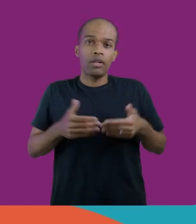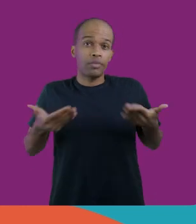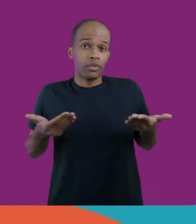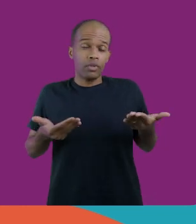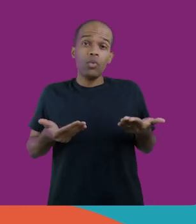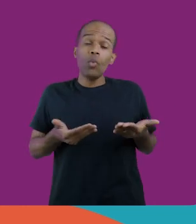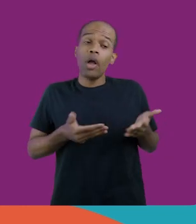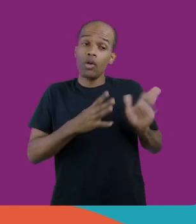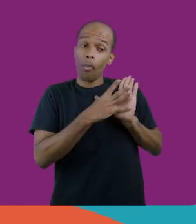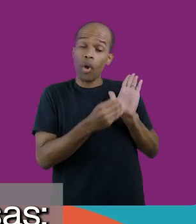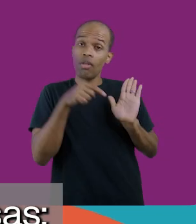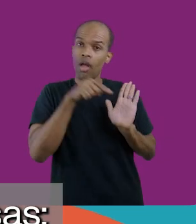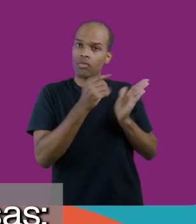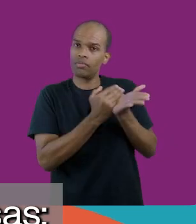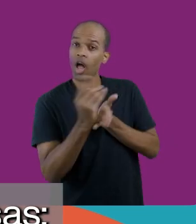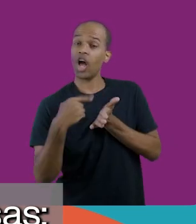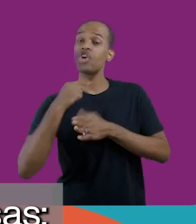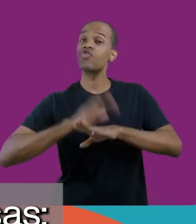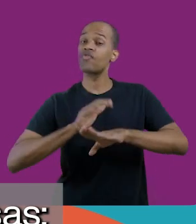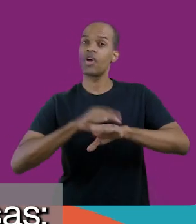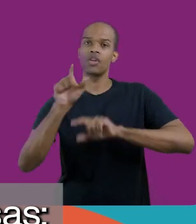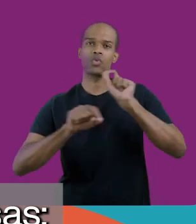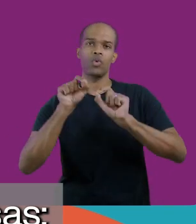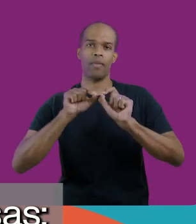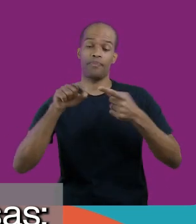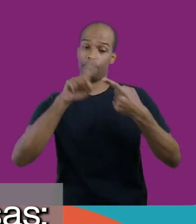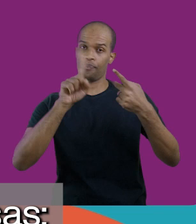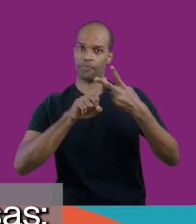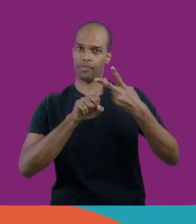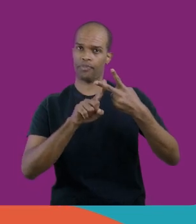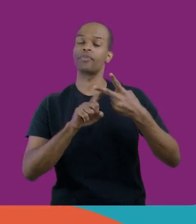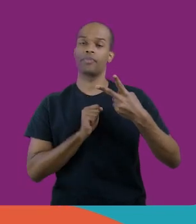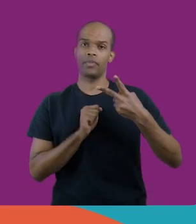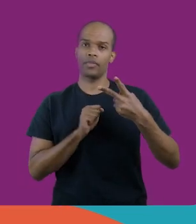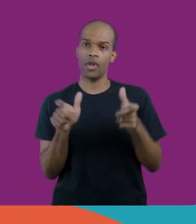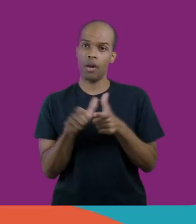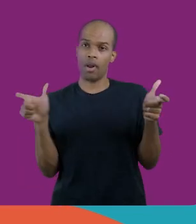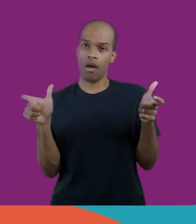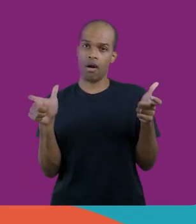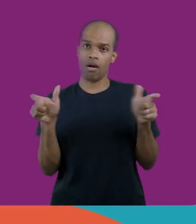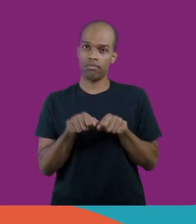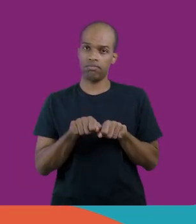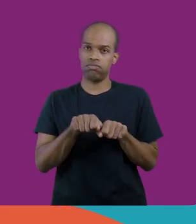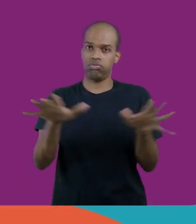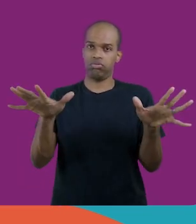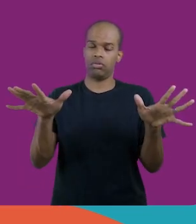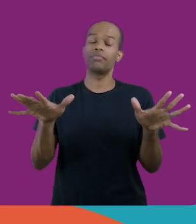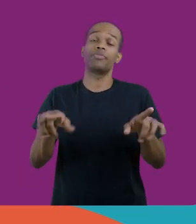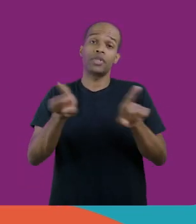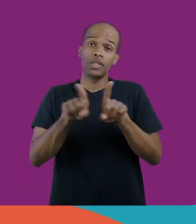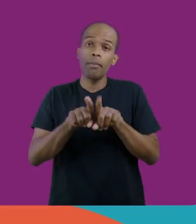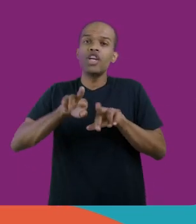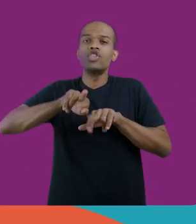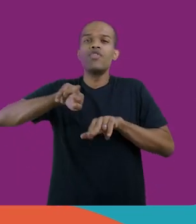E, a partir desse modelo, que nós fizemos foi basicamente duas coisas, ampliar e diversificar a oferta.